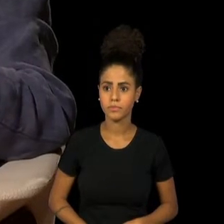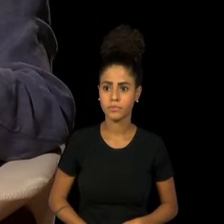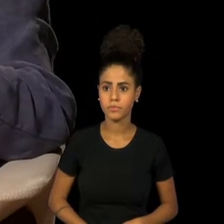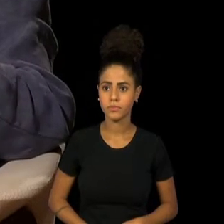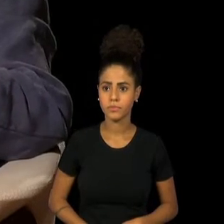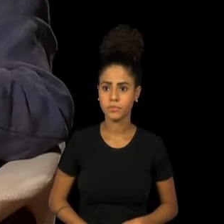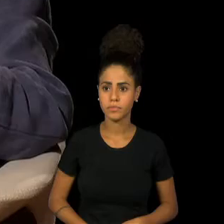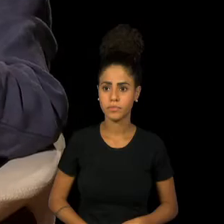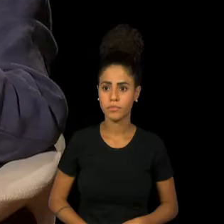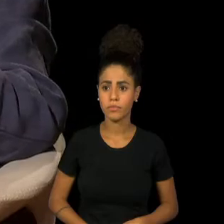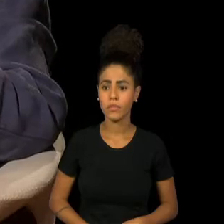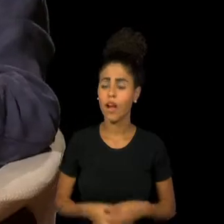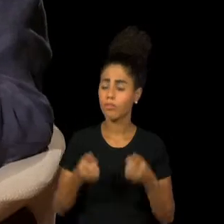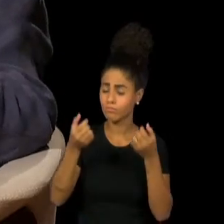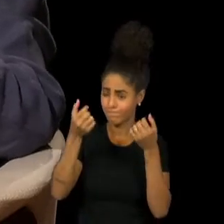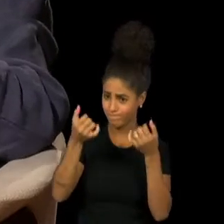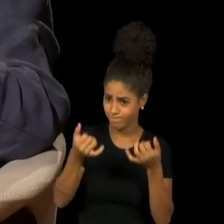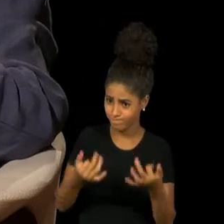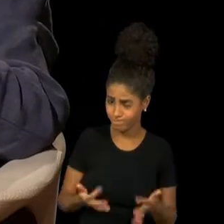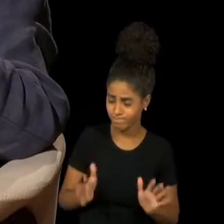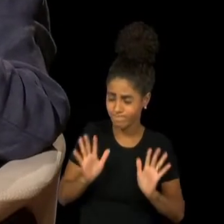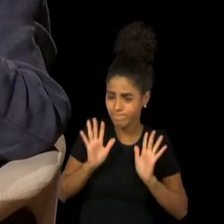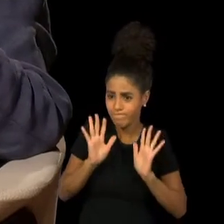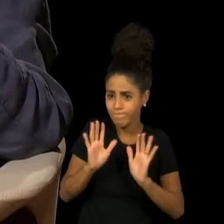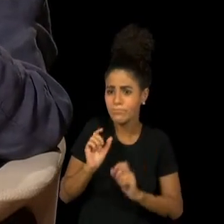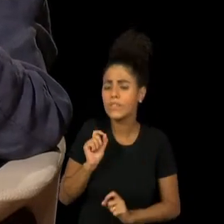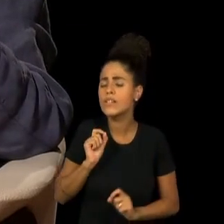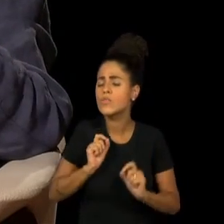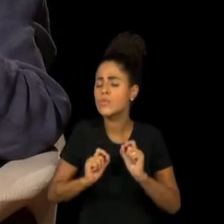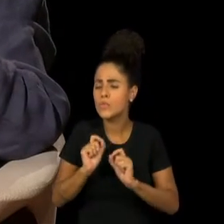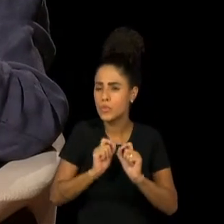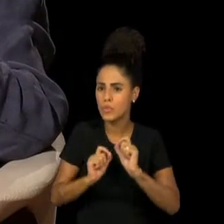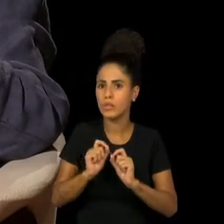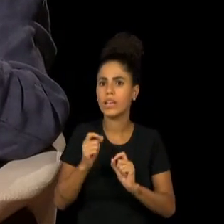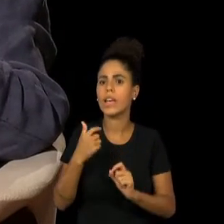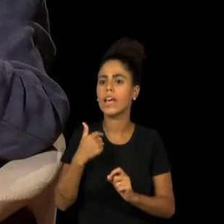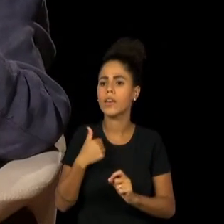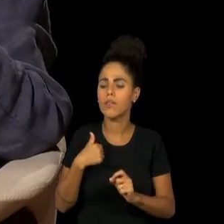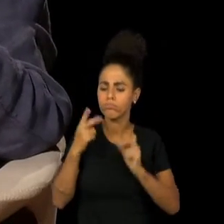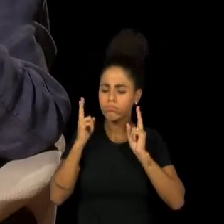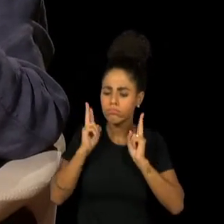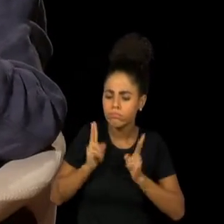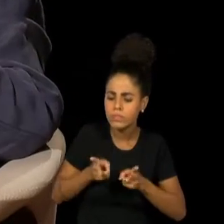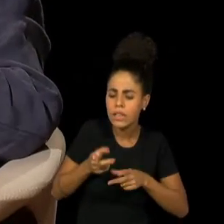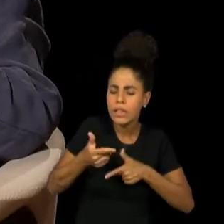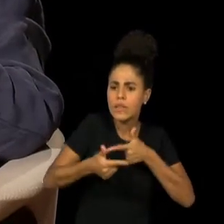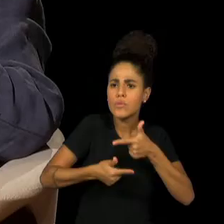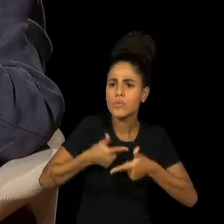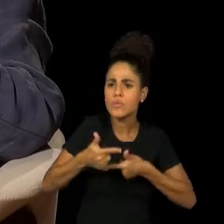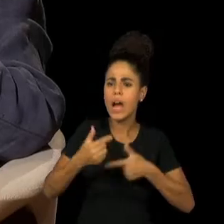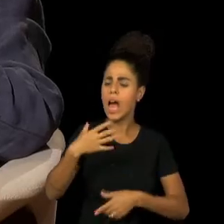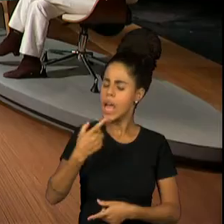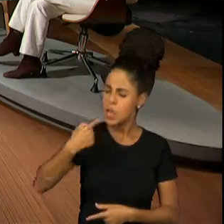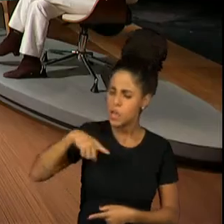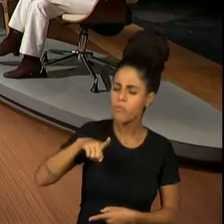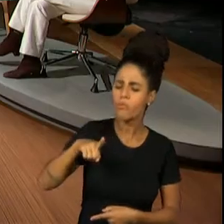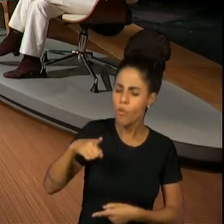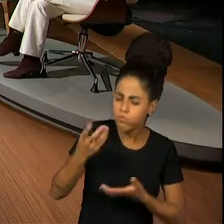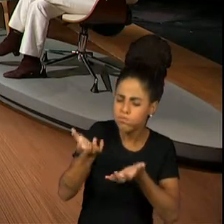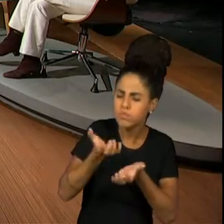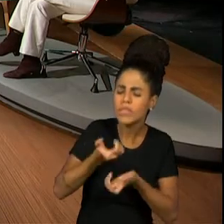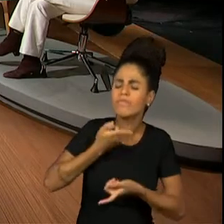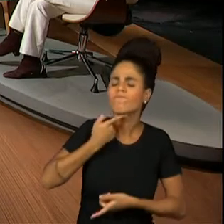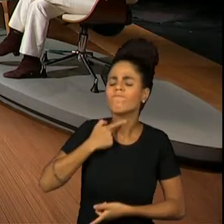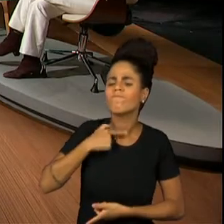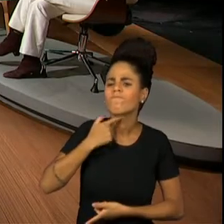Eu vou te falar que nunca exerceu nada que me dissesse assim, eu quero fazer teatro porque minha mãe